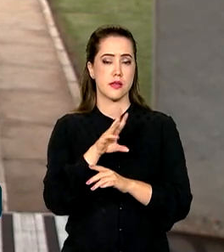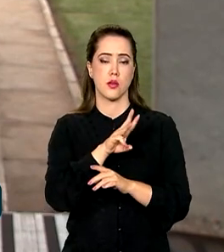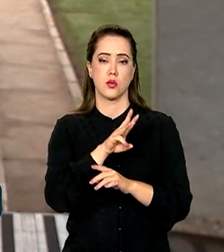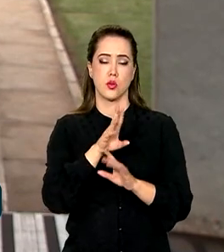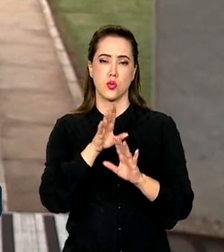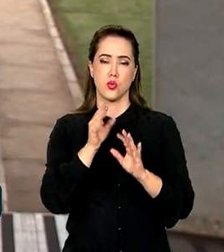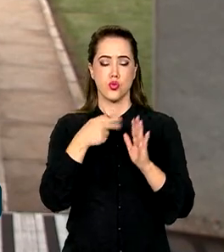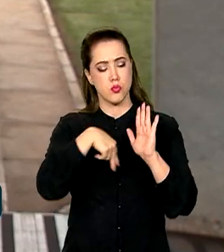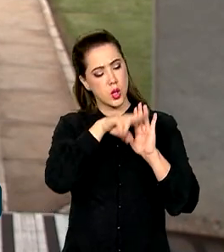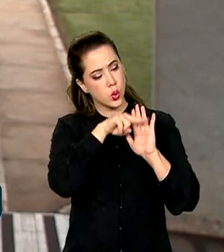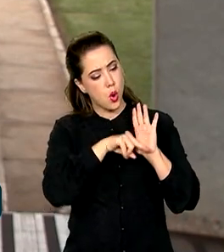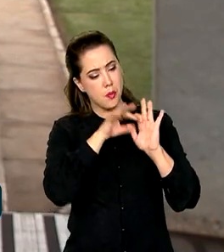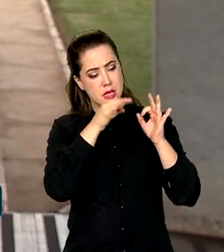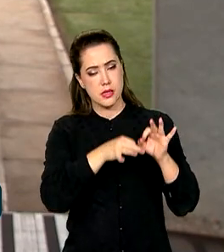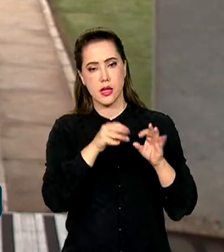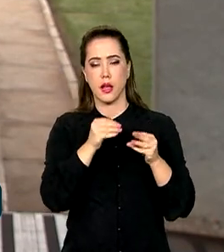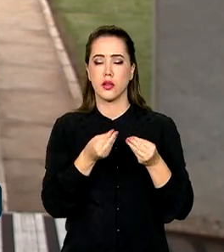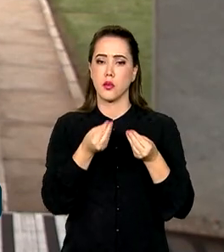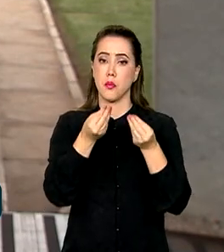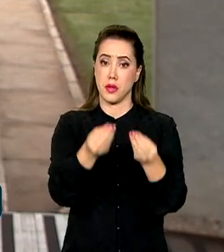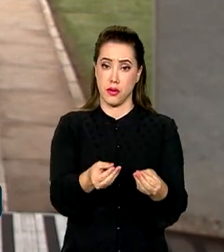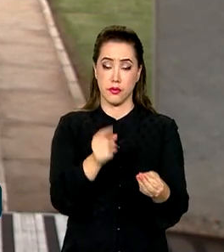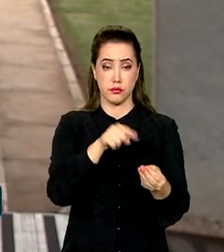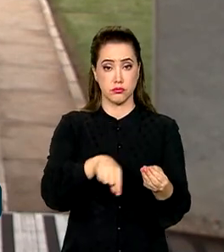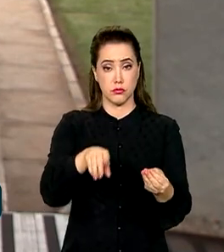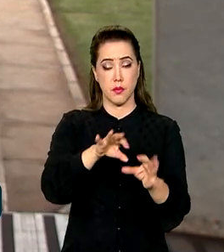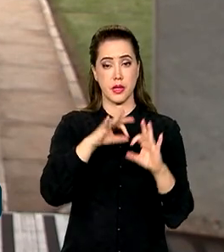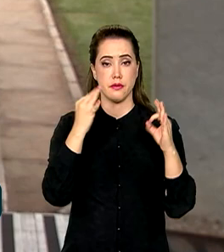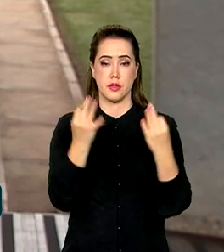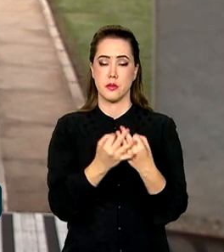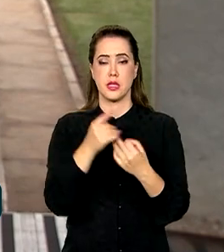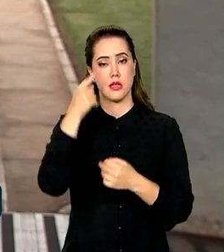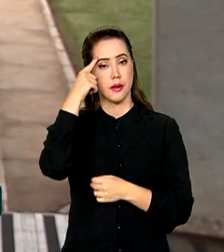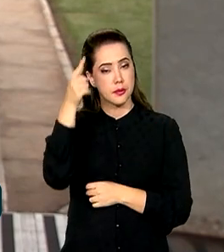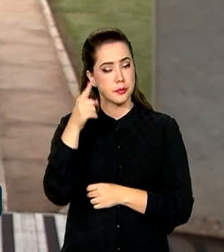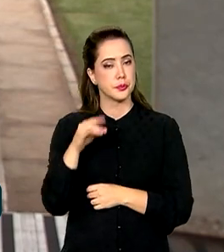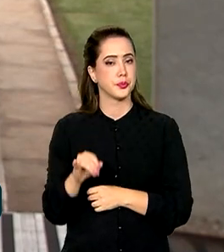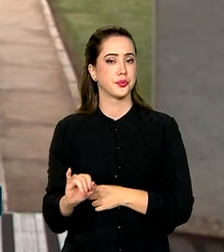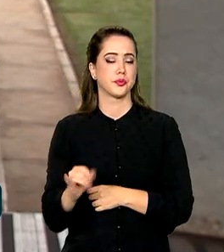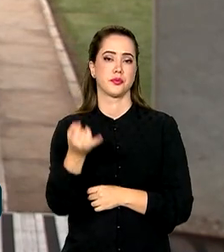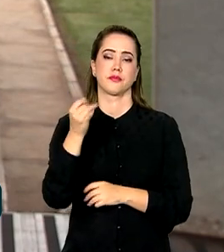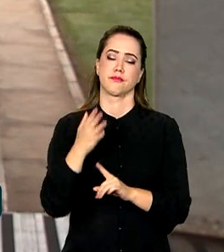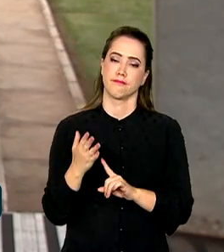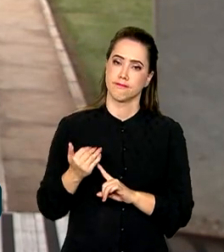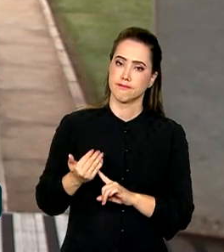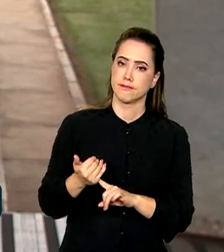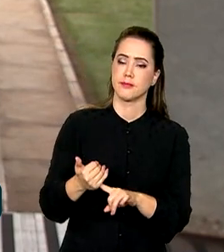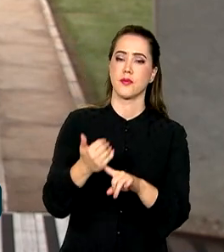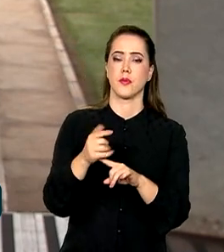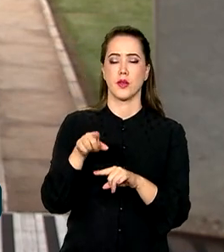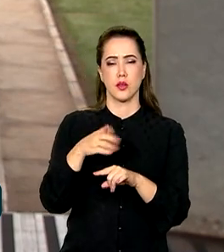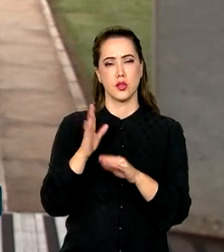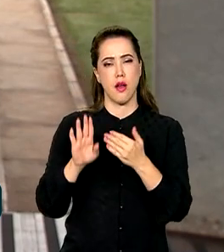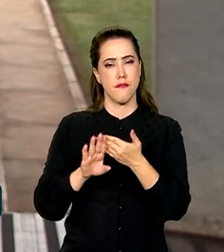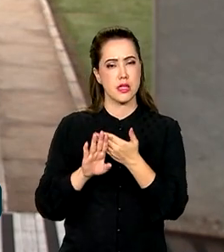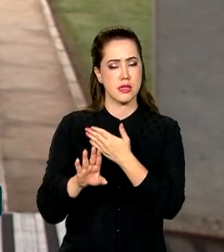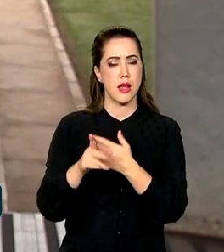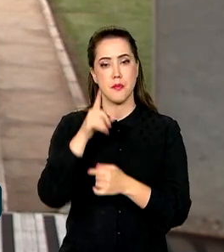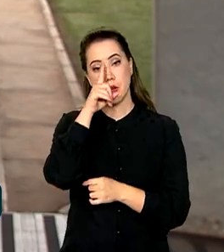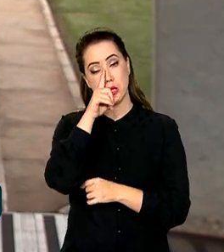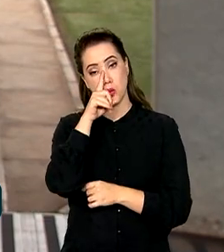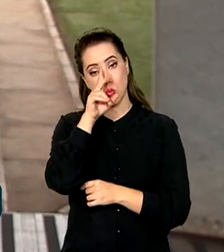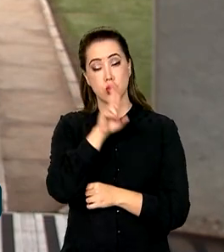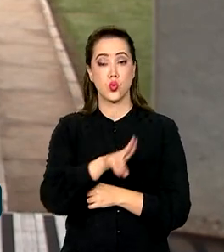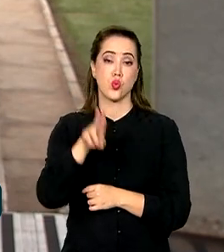orientações para toda a família. A ideia é aproveitar as vantagens da tecnologia, afastando os riscos